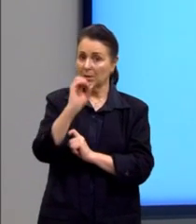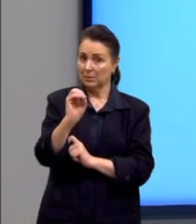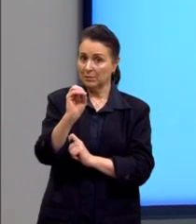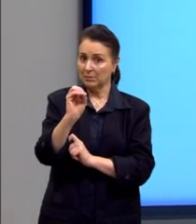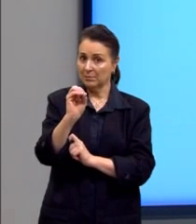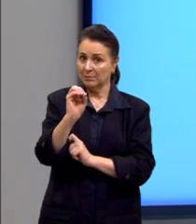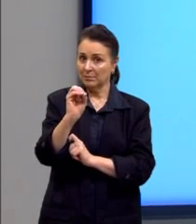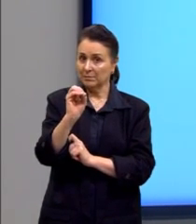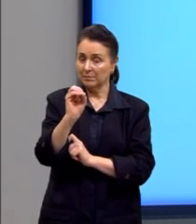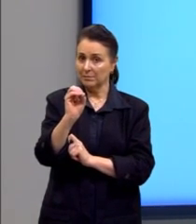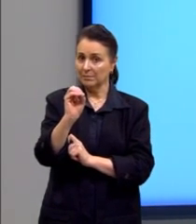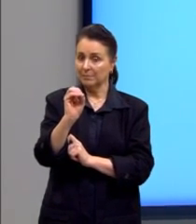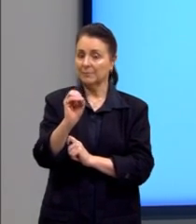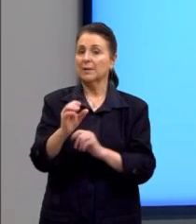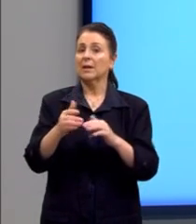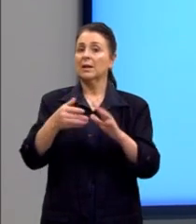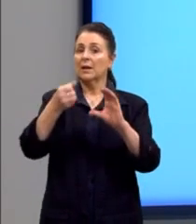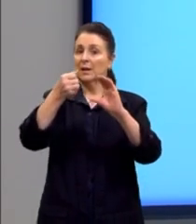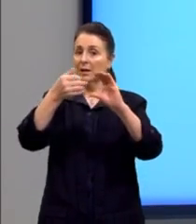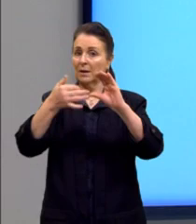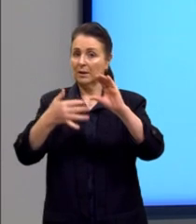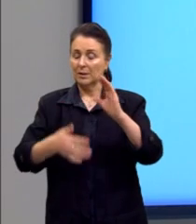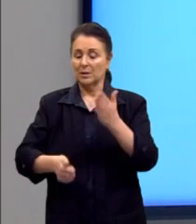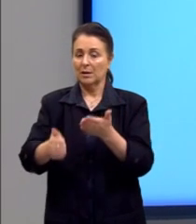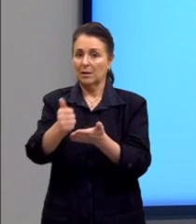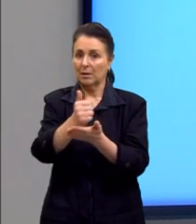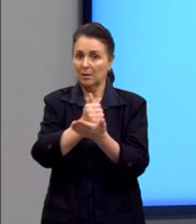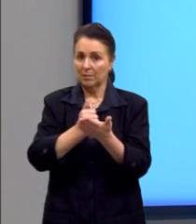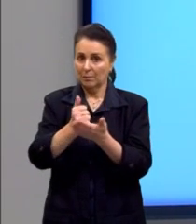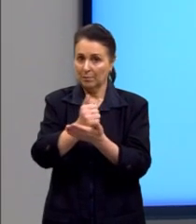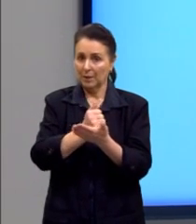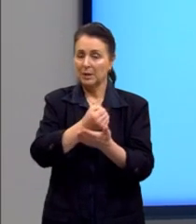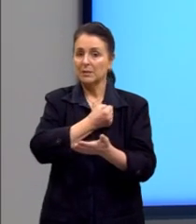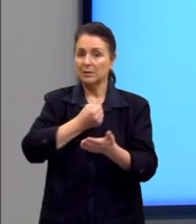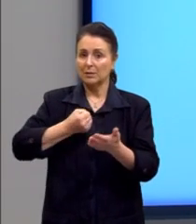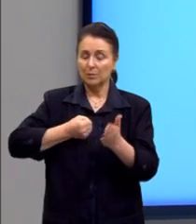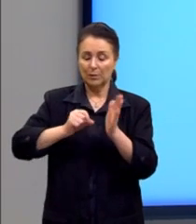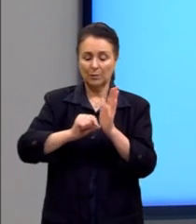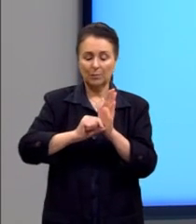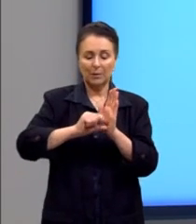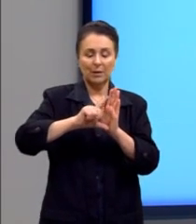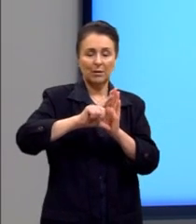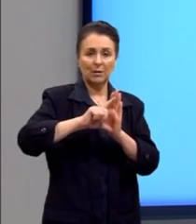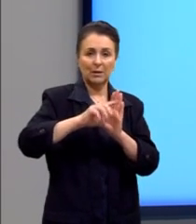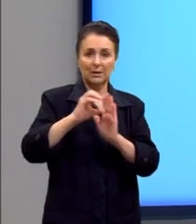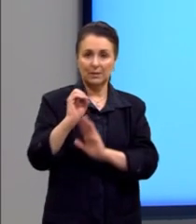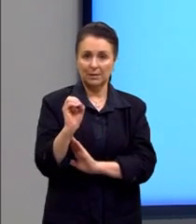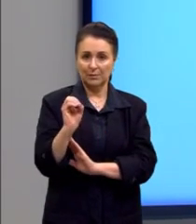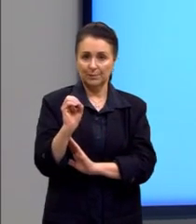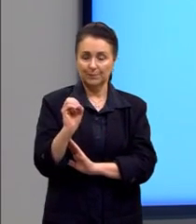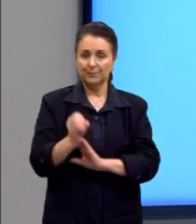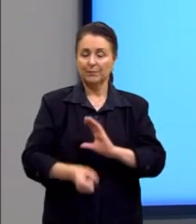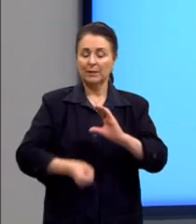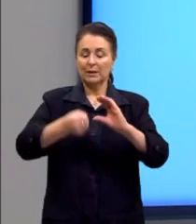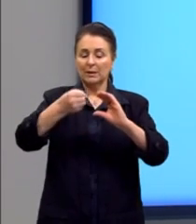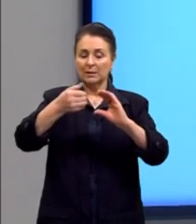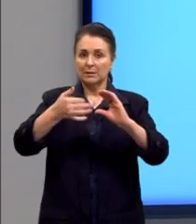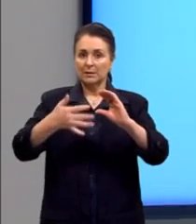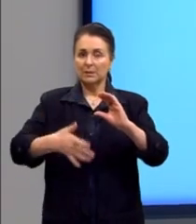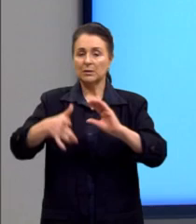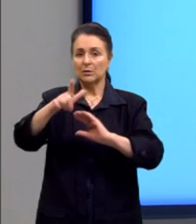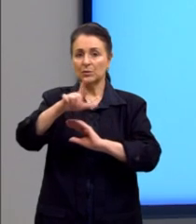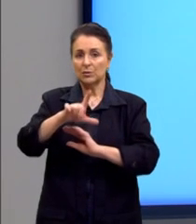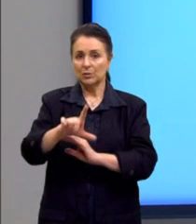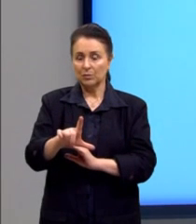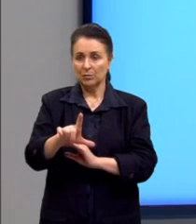que, por definição, a base é sempre um número maior que zero. Aqui, essa característica, novamente,